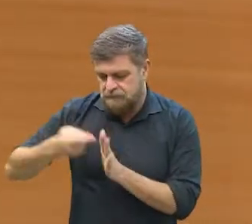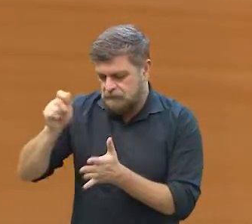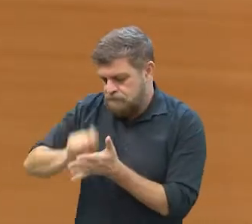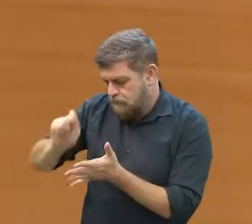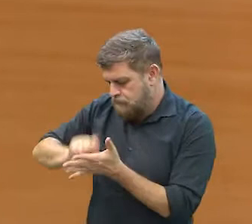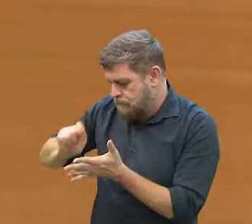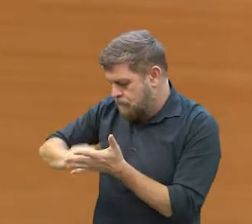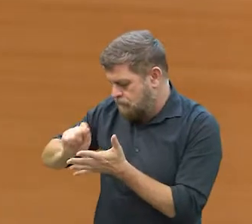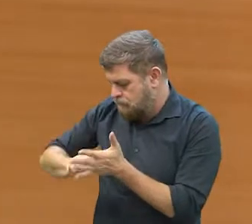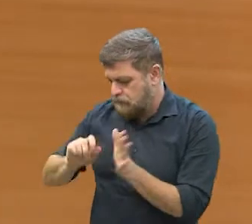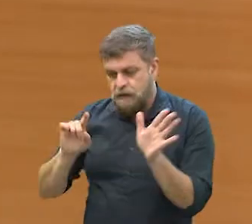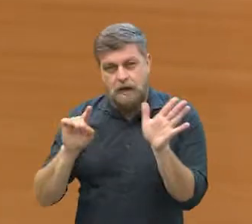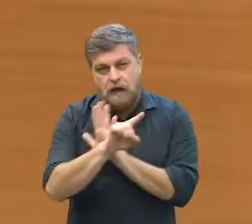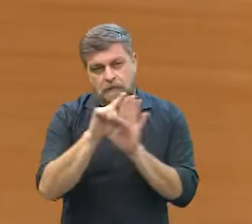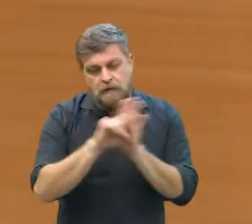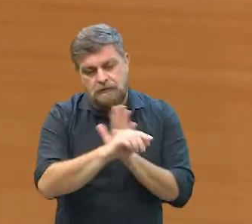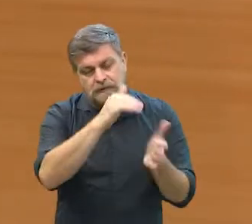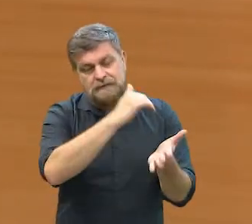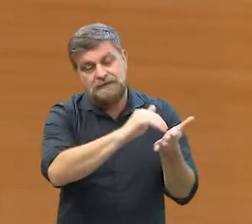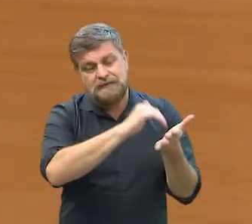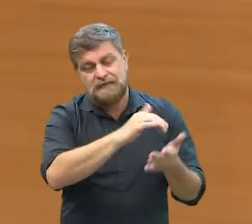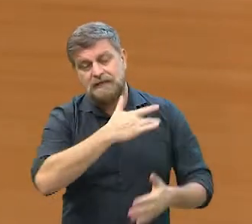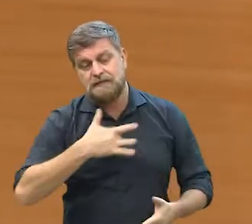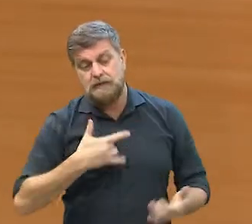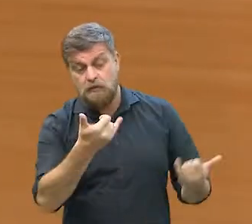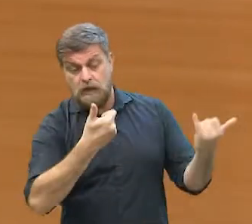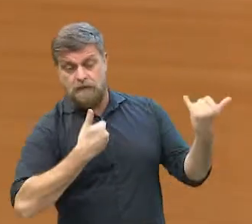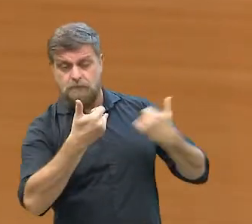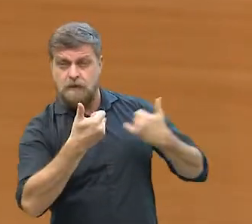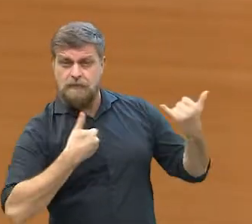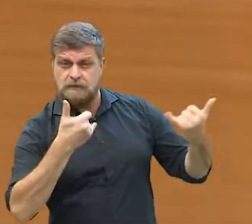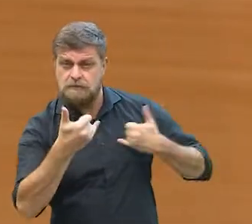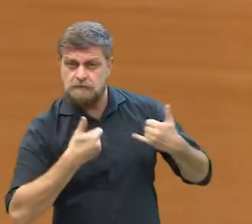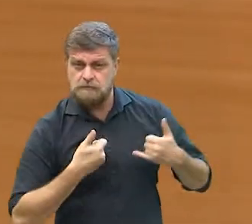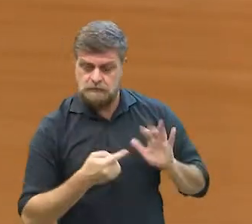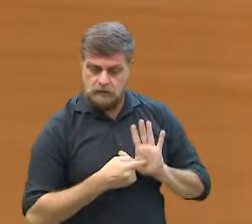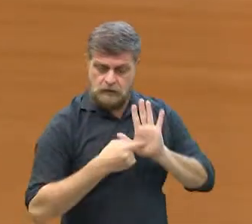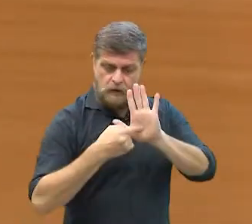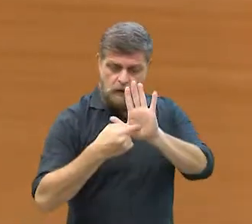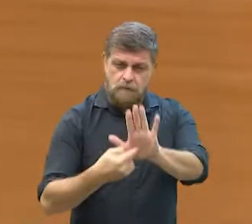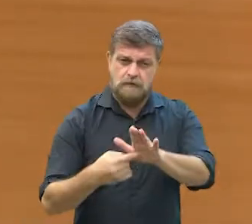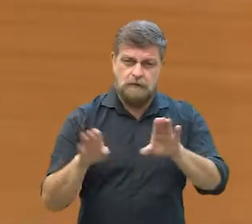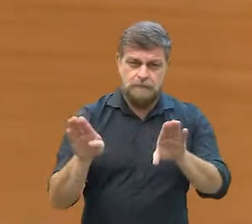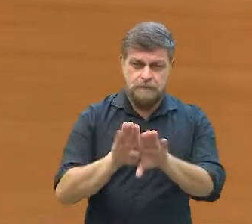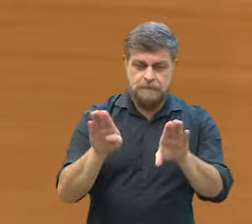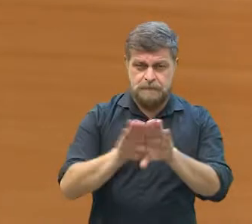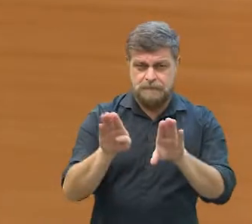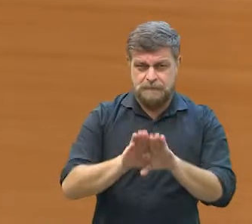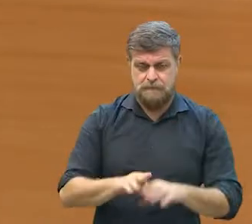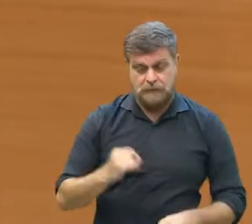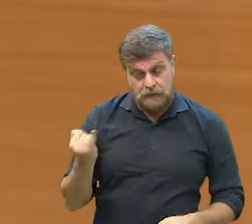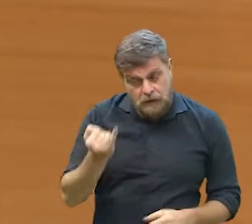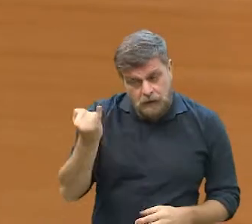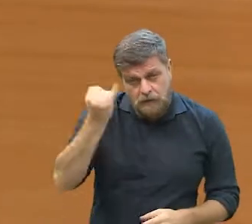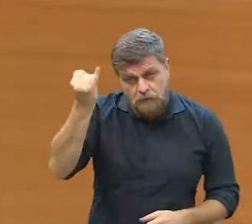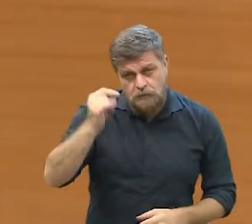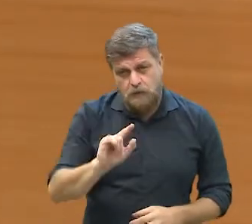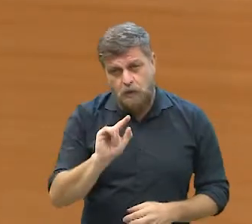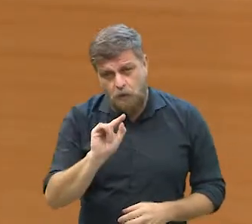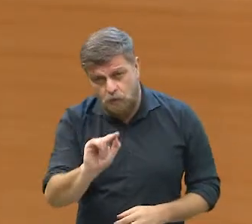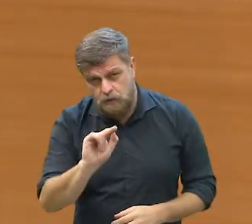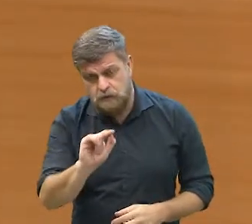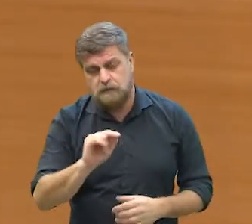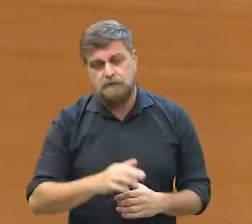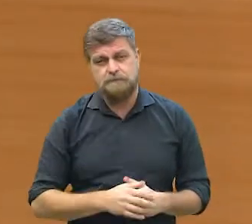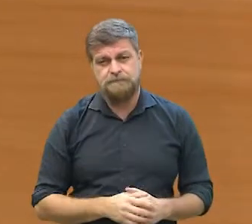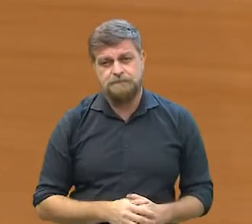vários requerimentos, né, para solicitando informações, apresentei também, e isso é importante,